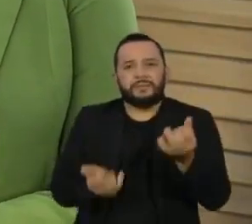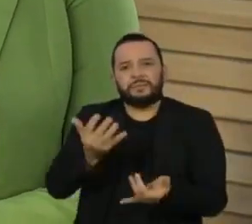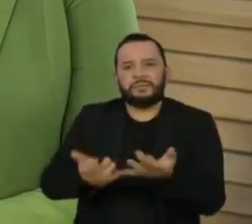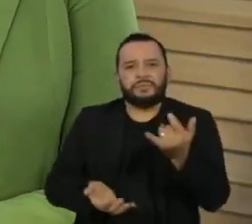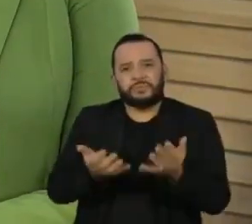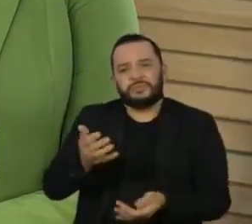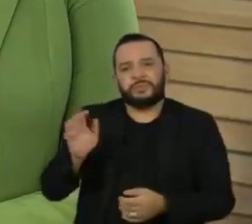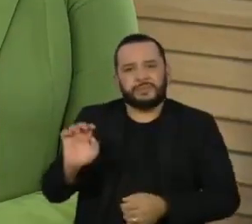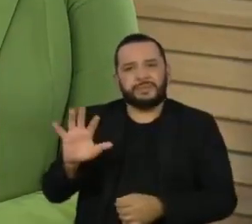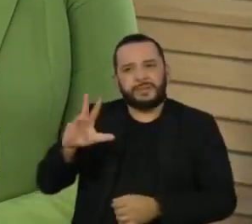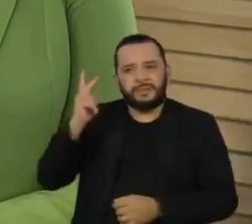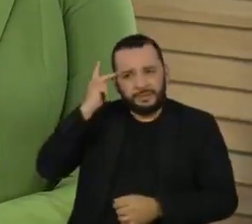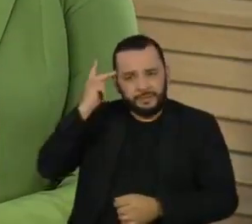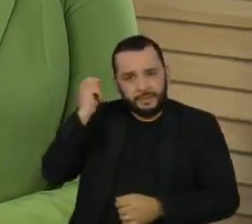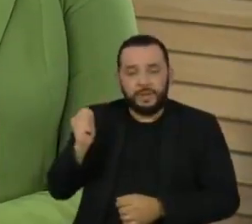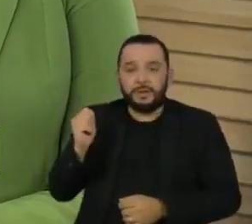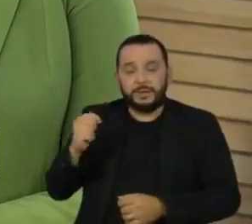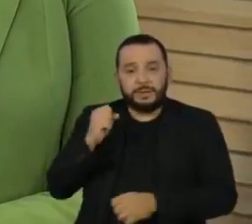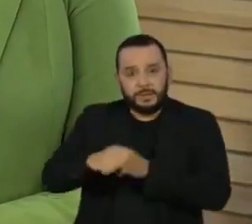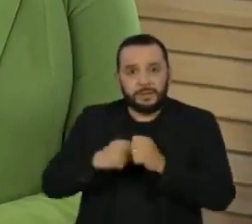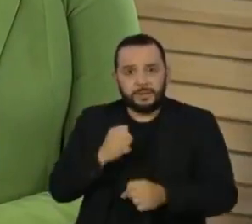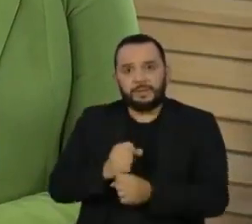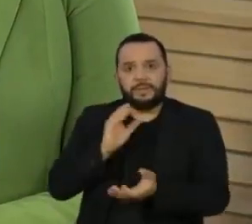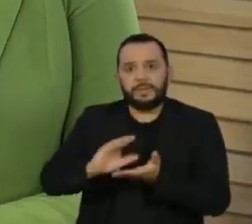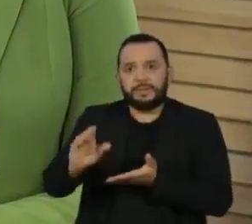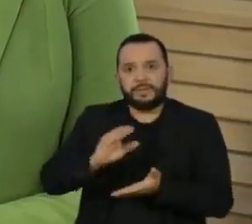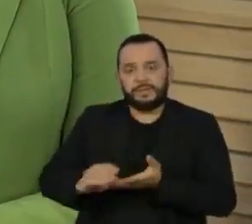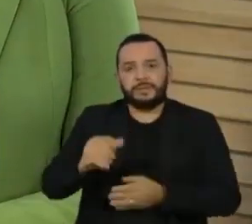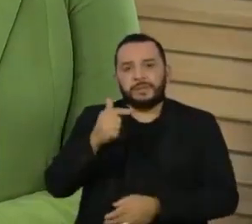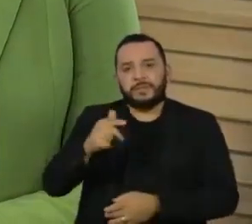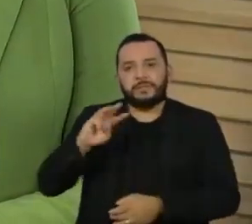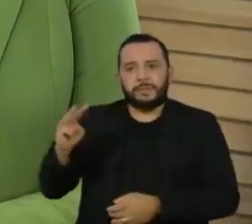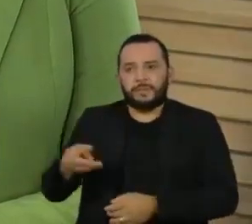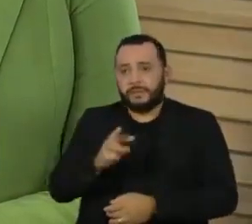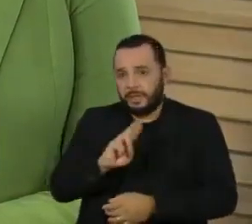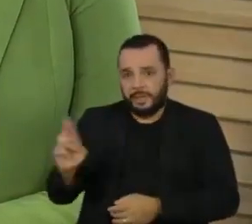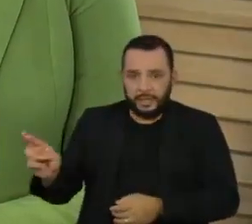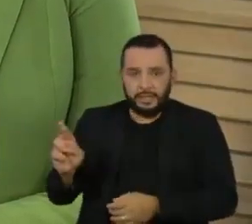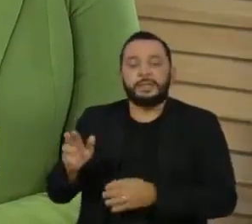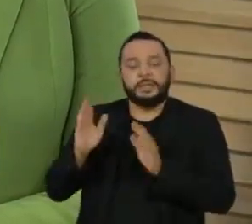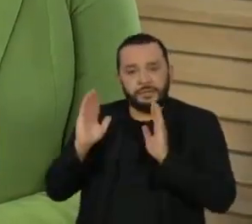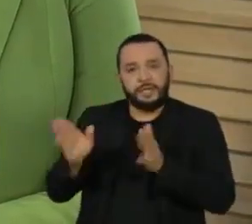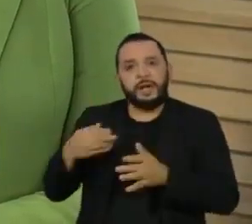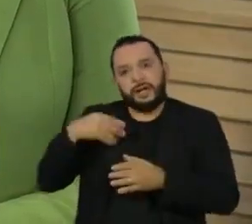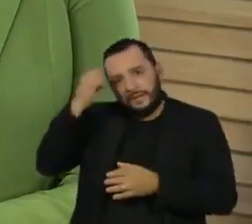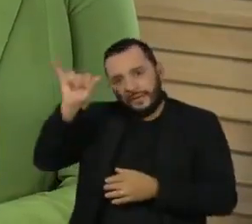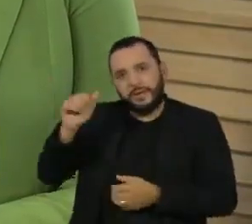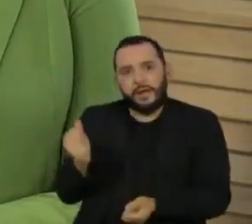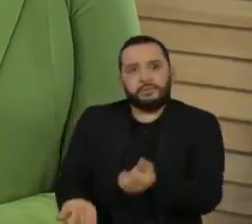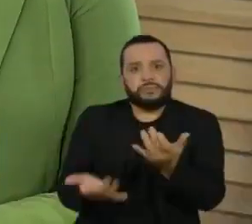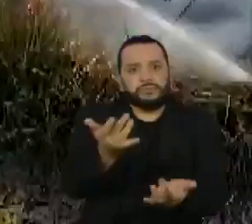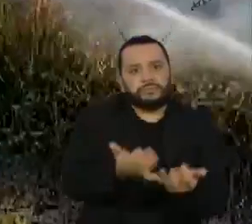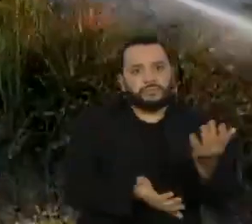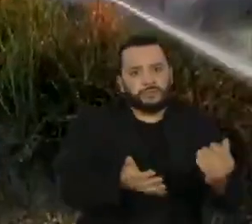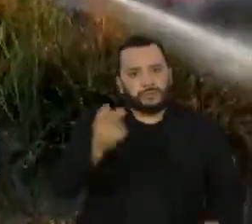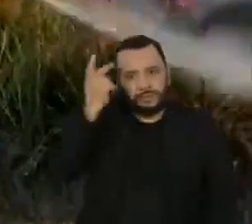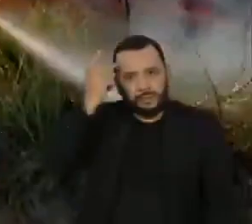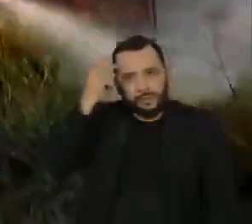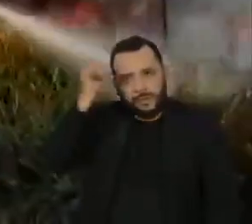de São Paulo. E este ano foram investidos 7 milhões de reais no combate às queimadas na vegetação paulista.